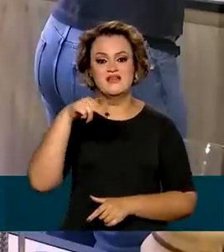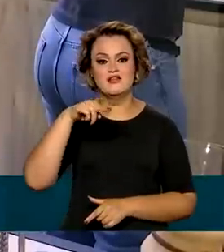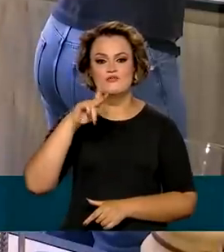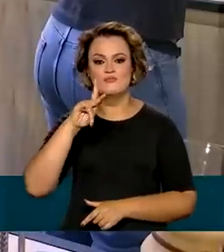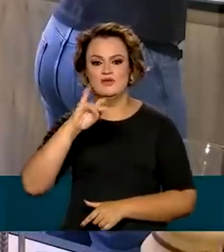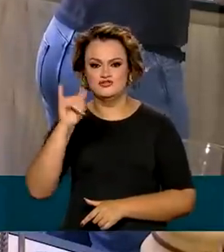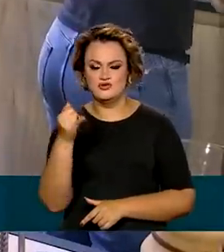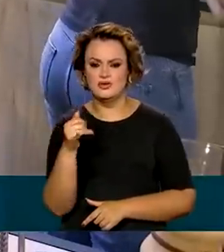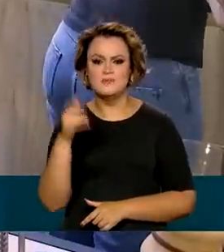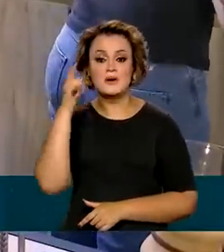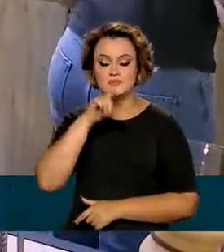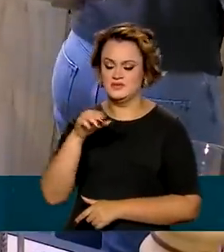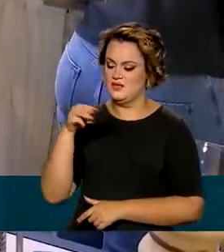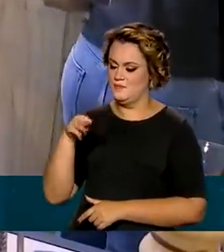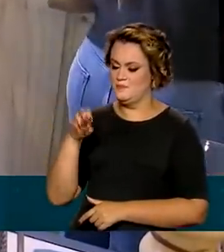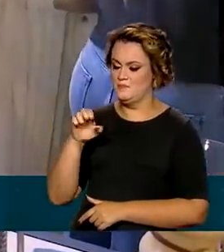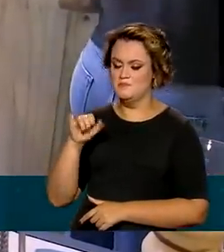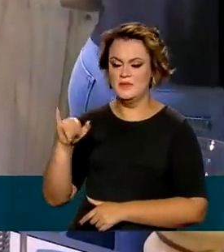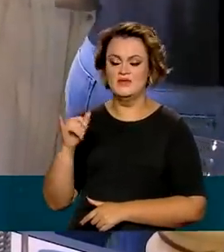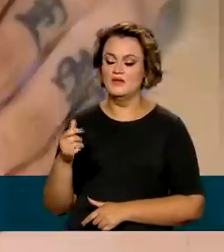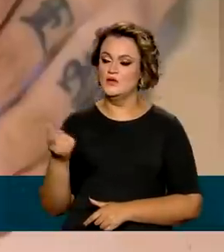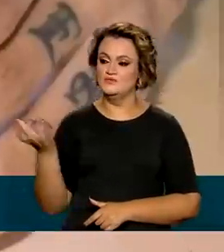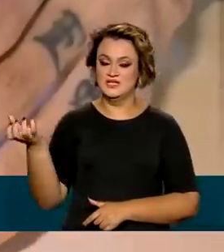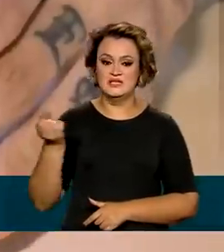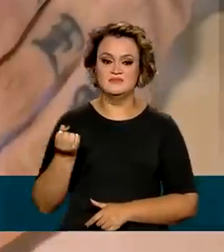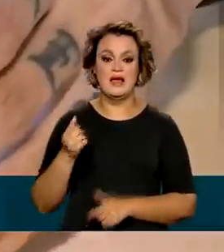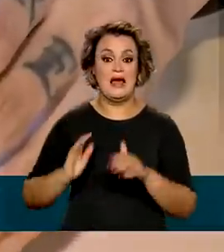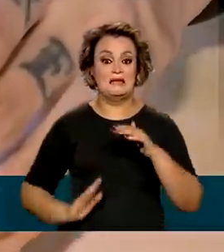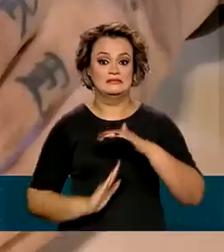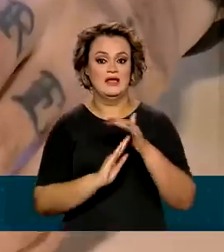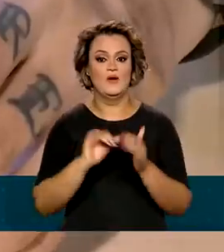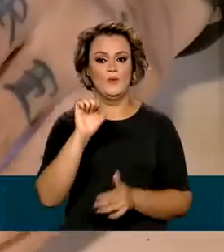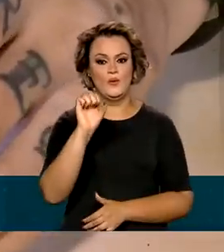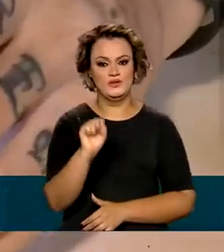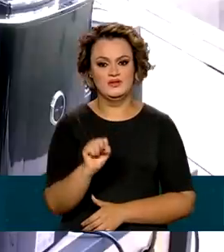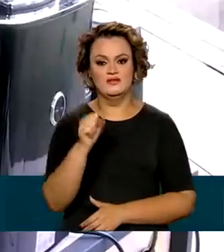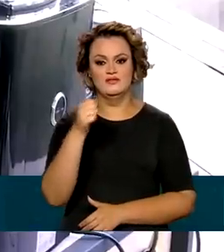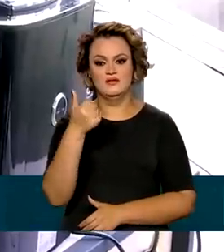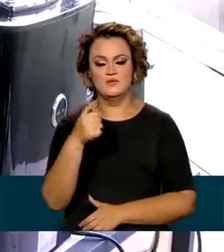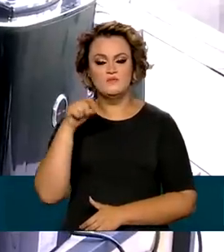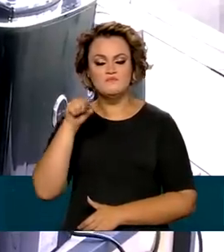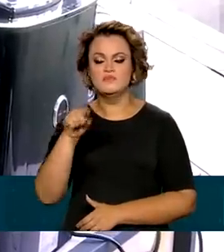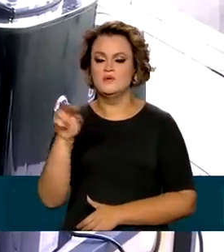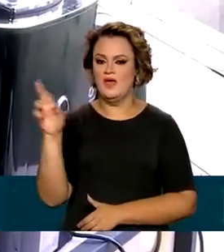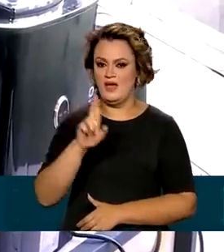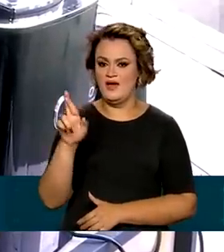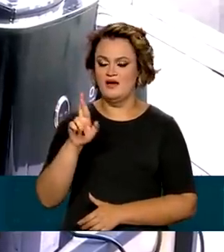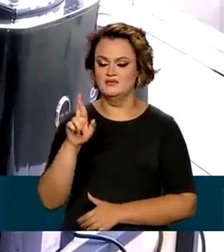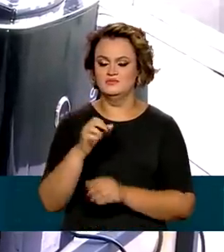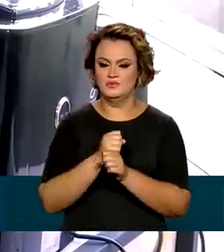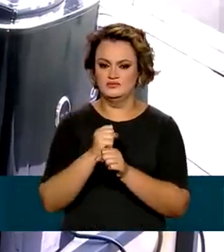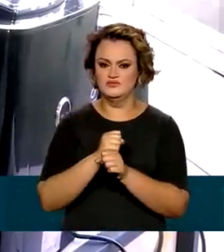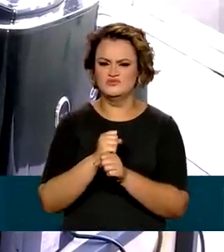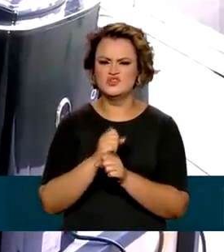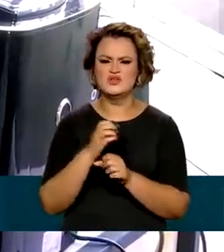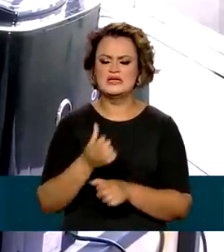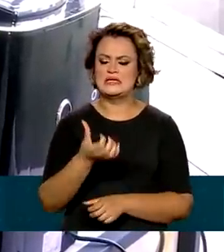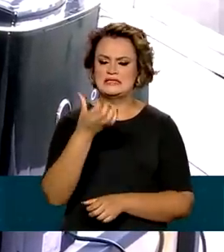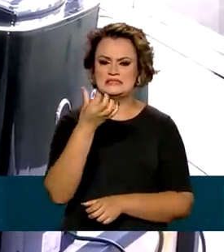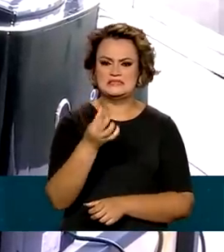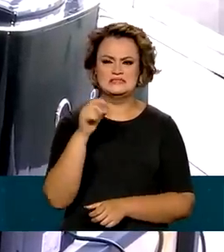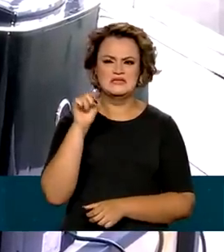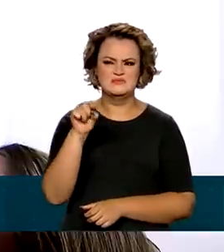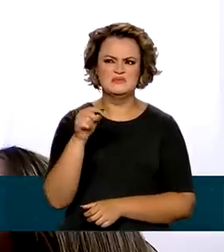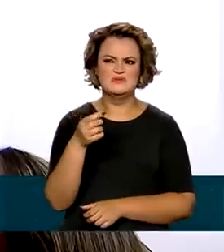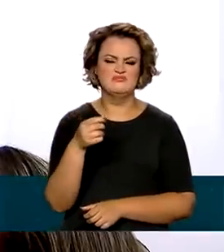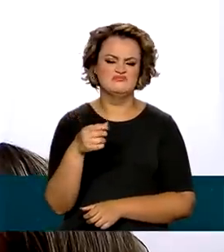Para ser um MEI, o faturamento deve ser de até 81 mil reais por ano, ou seja, 6.750 reais